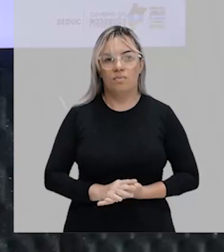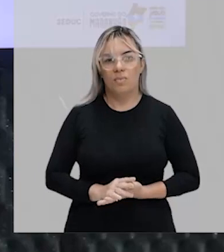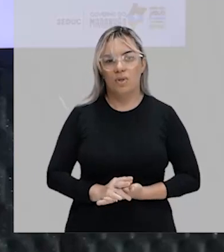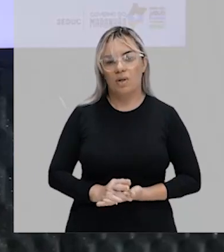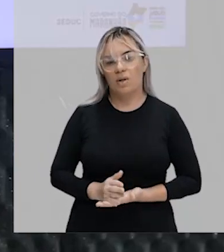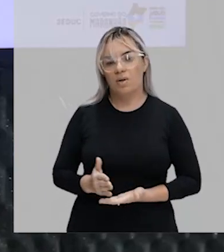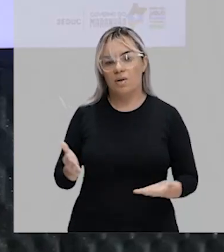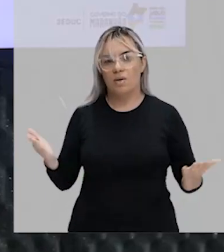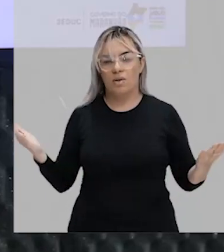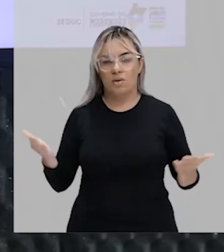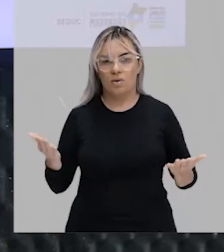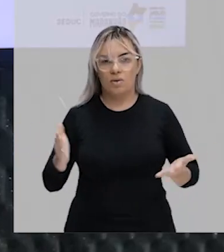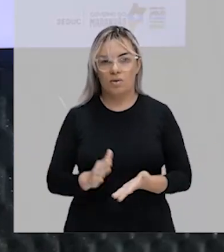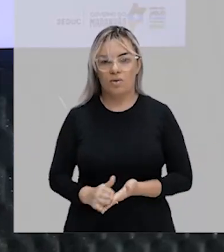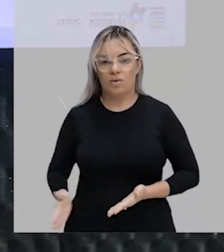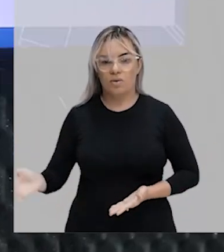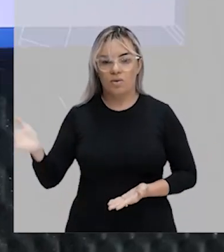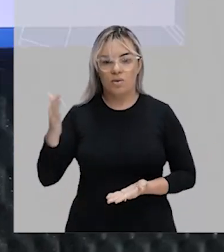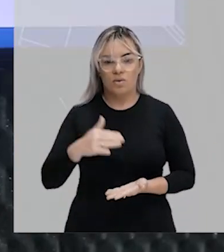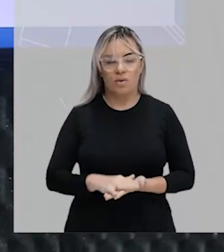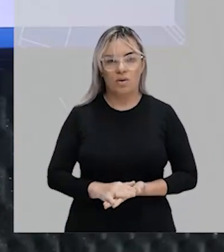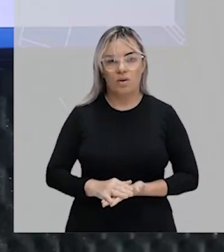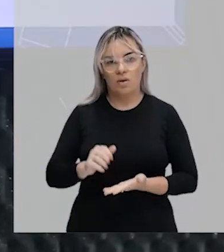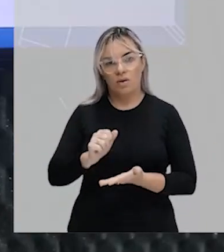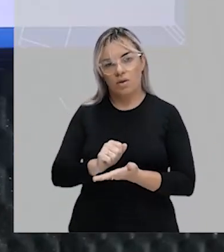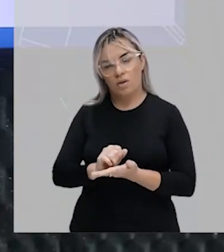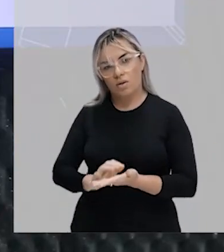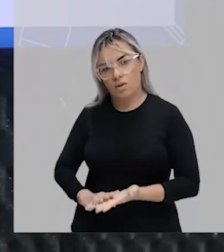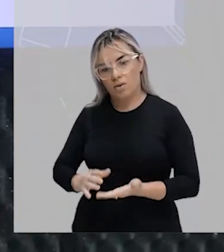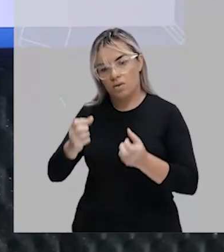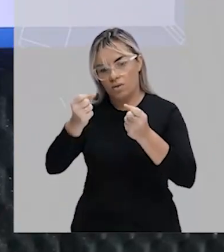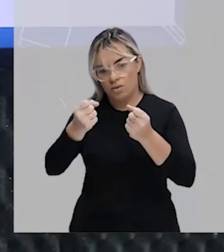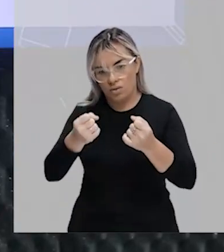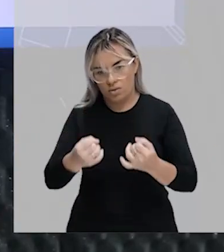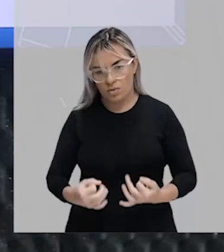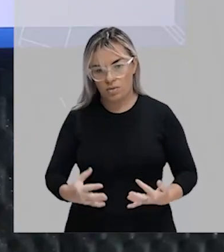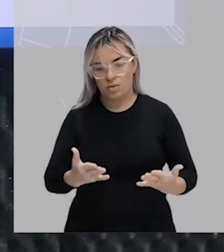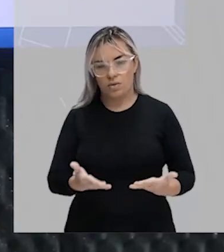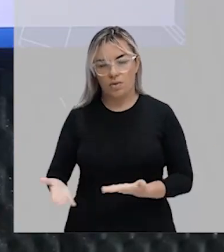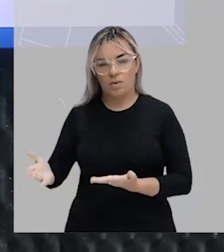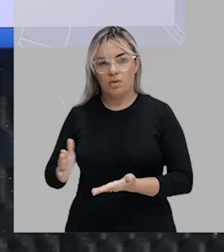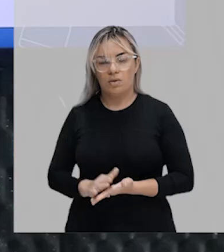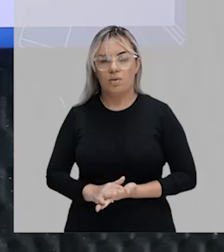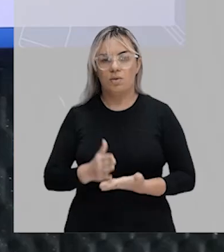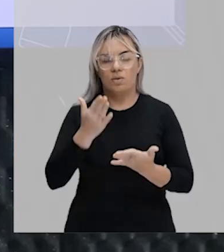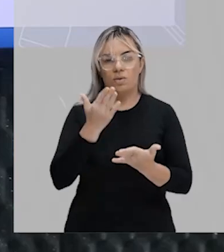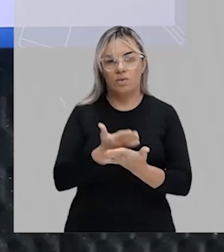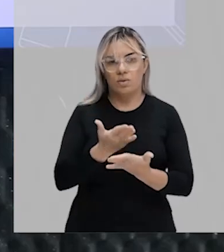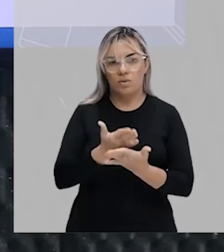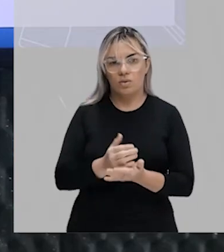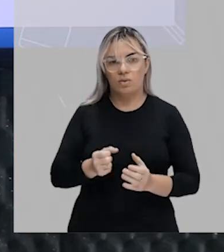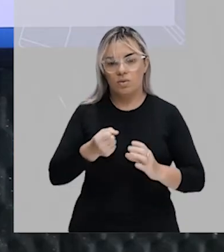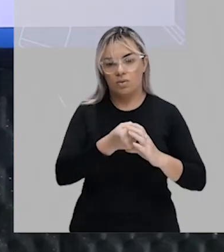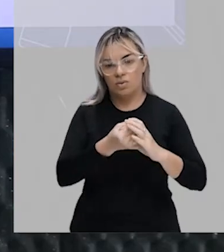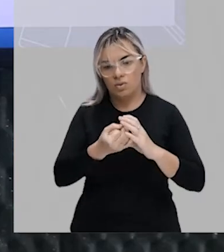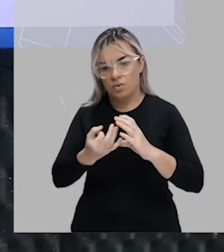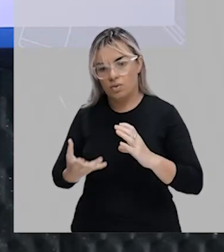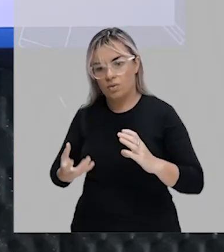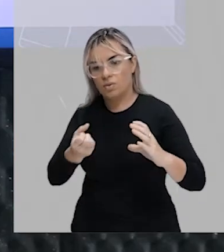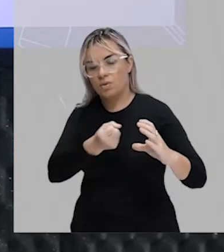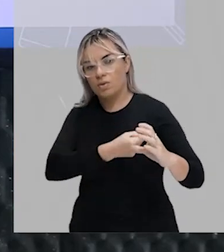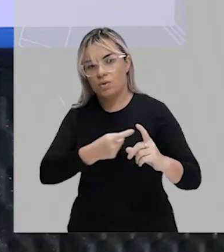sem muita conversa, já vamos ver os exercícios comentados, tá? Digo para vocês, a gente está aqui trabalhando no conjunto dos números